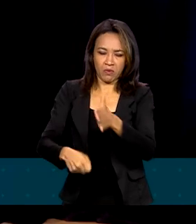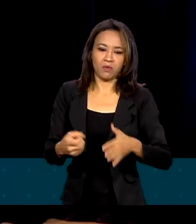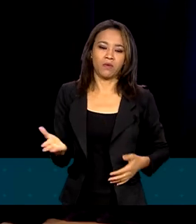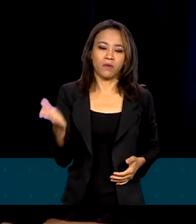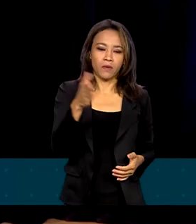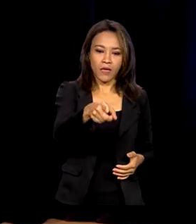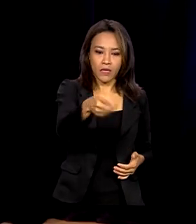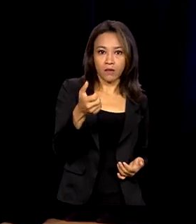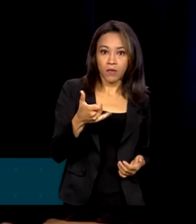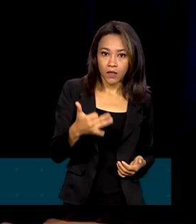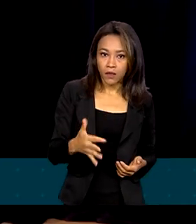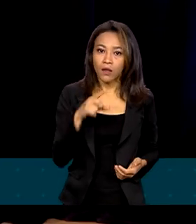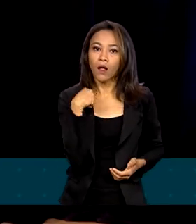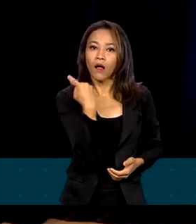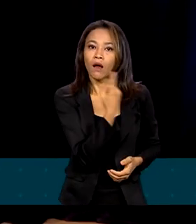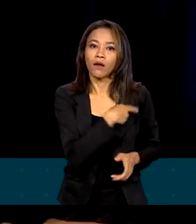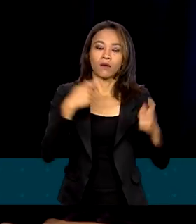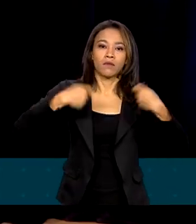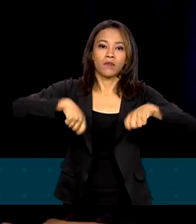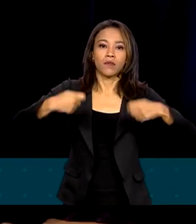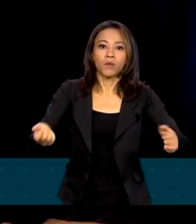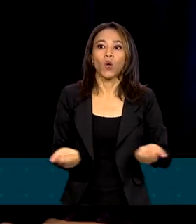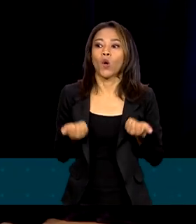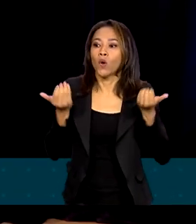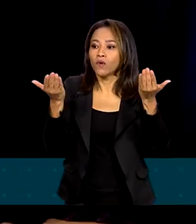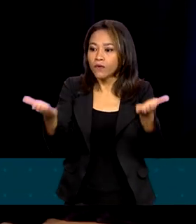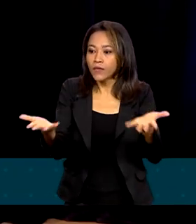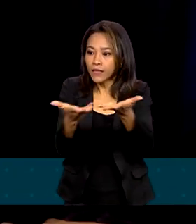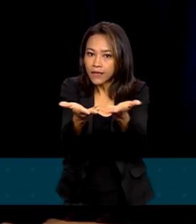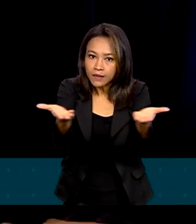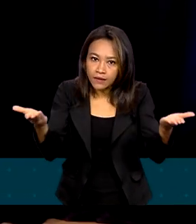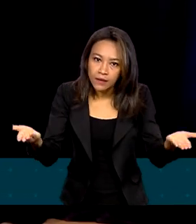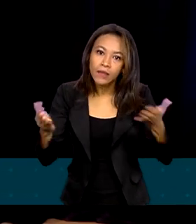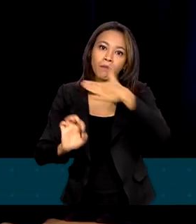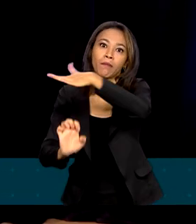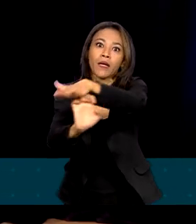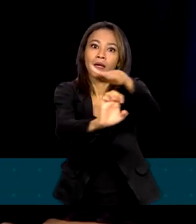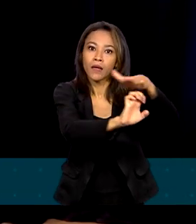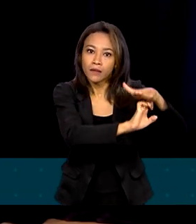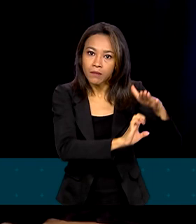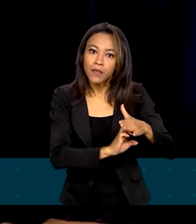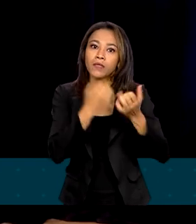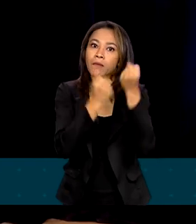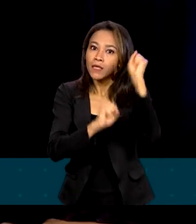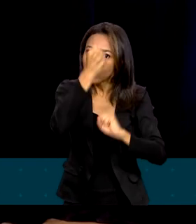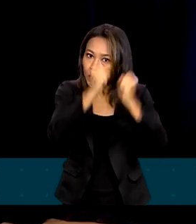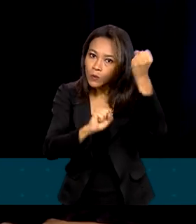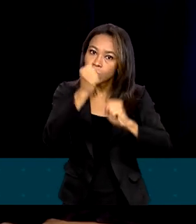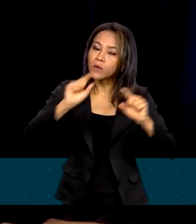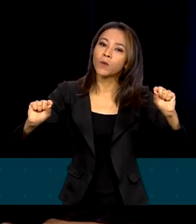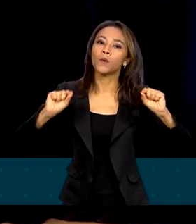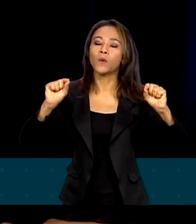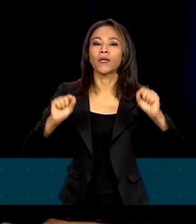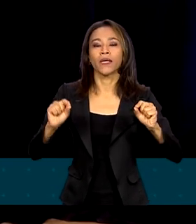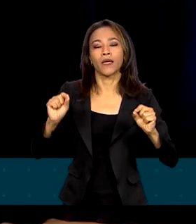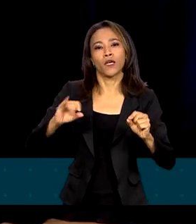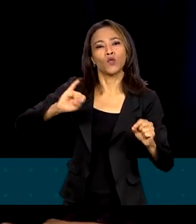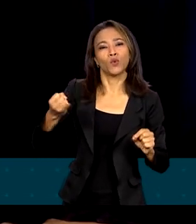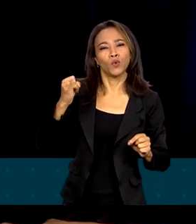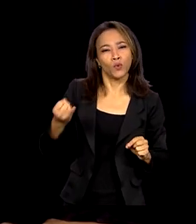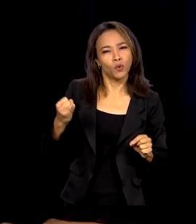precisamos oferecer para o setor produtivo nacional, especialmente para a indústria de transformação, taxas de juros